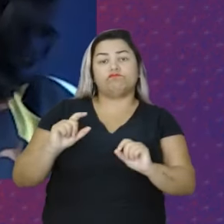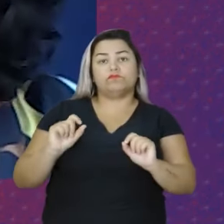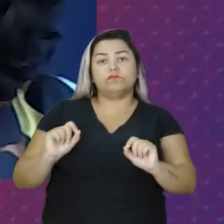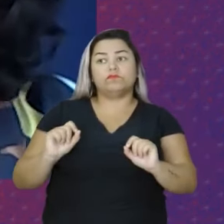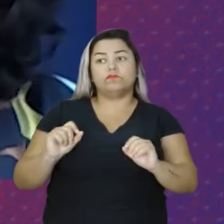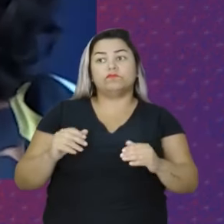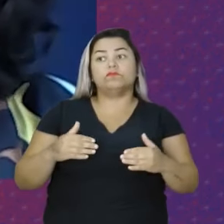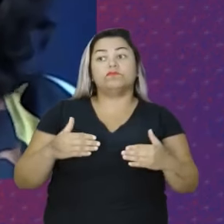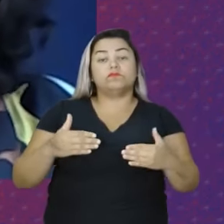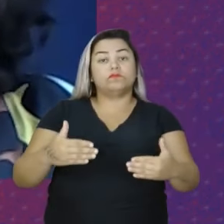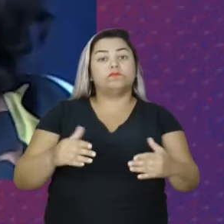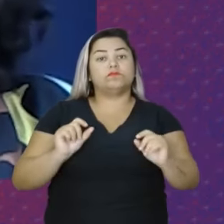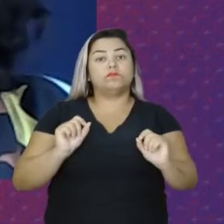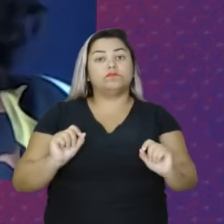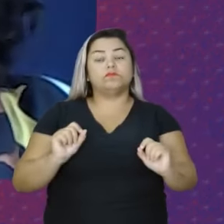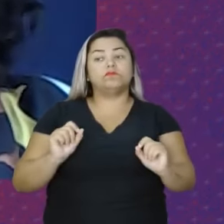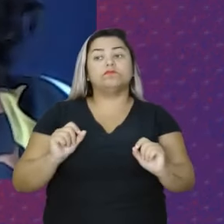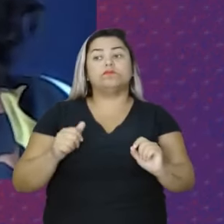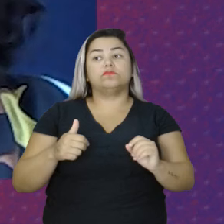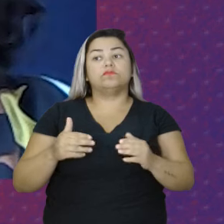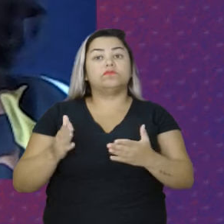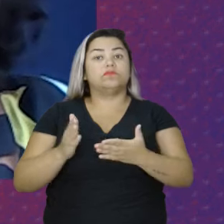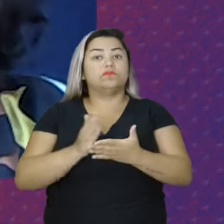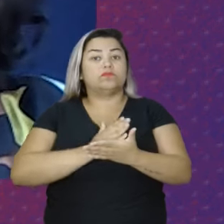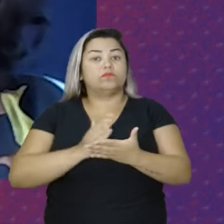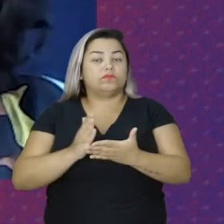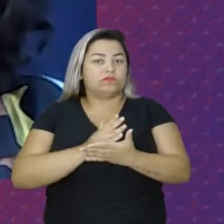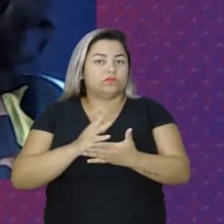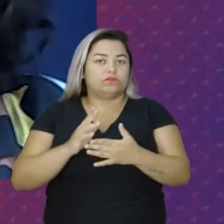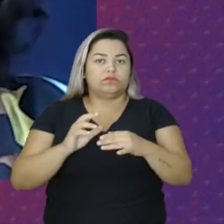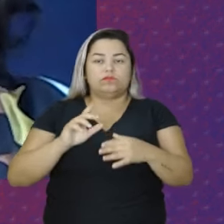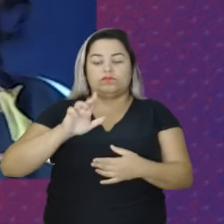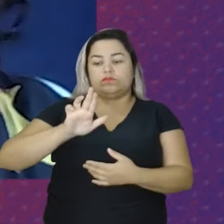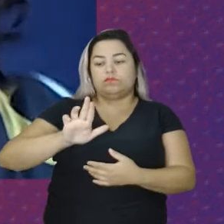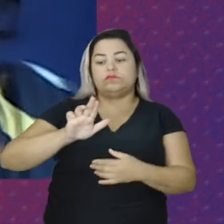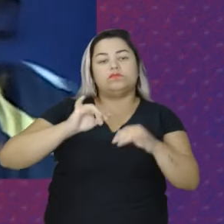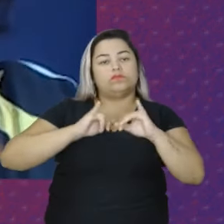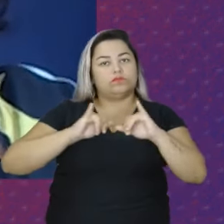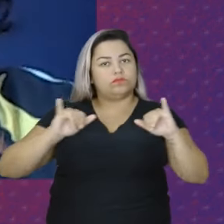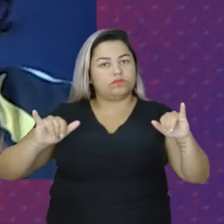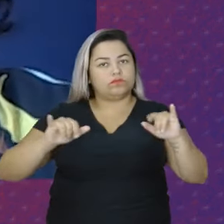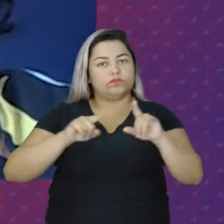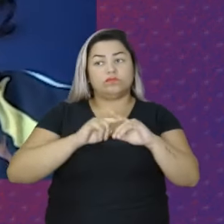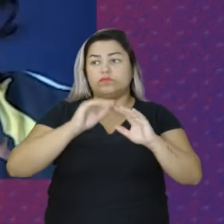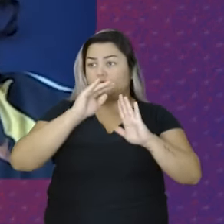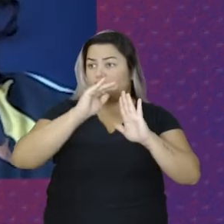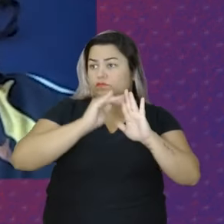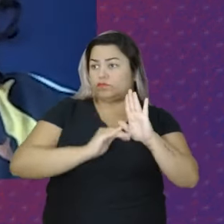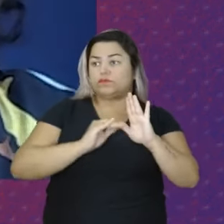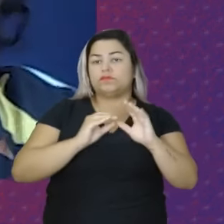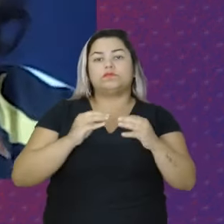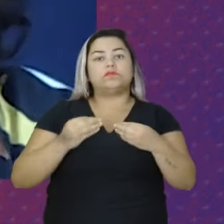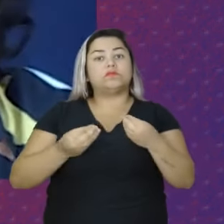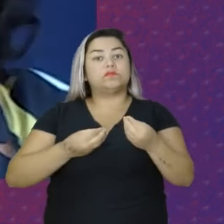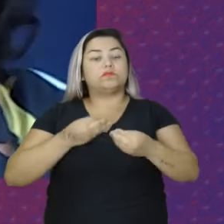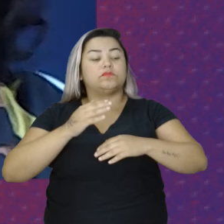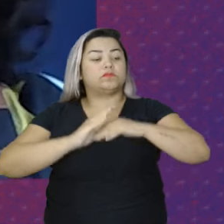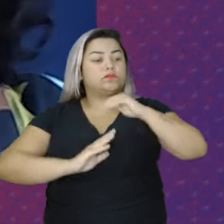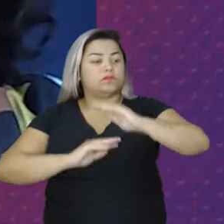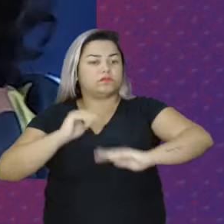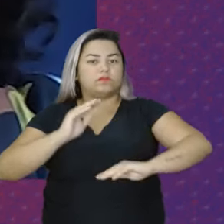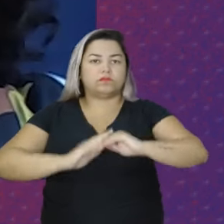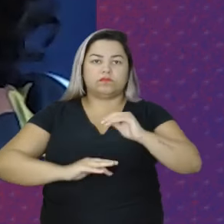Uma das questões Que o presidente Lula Anunciou Como um programa Como uma ação Do